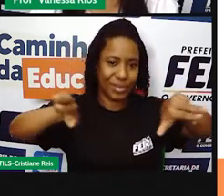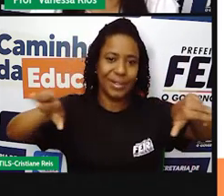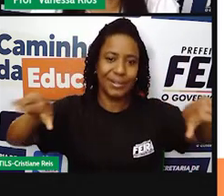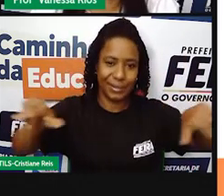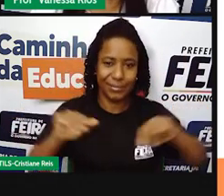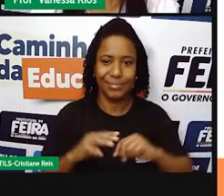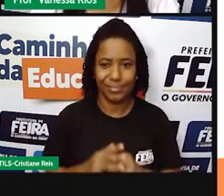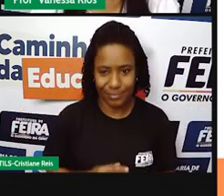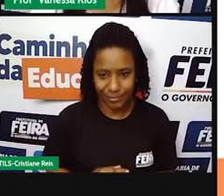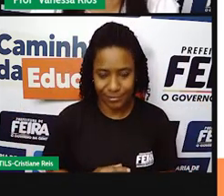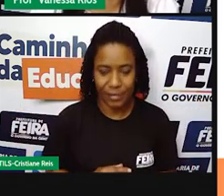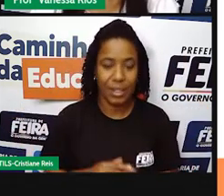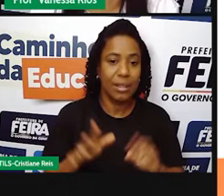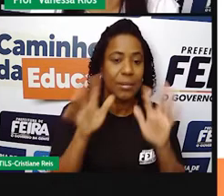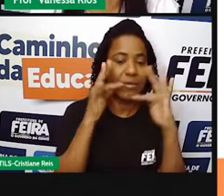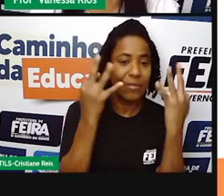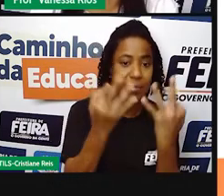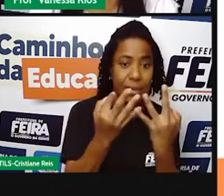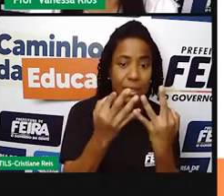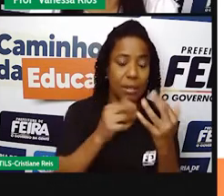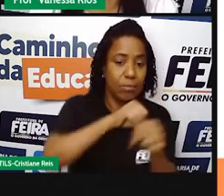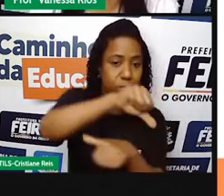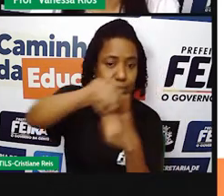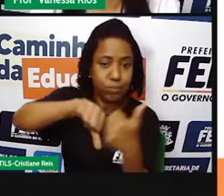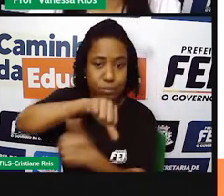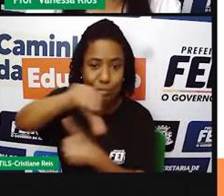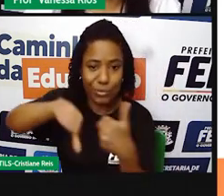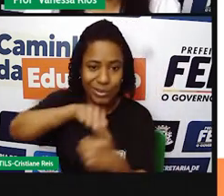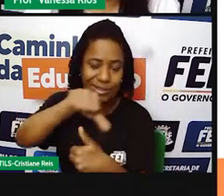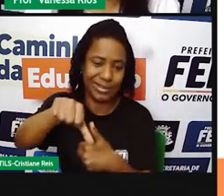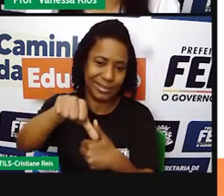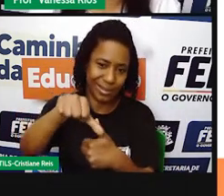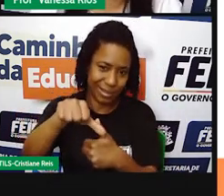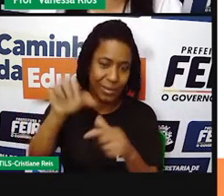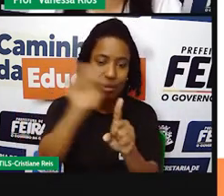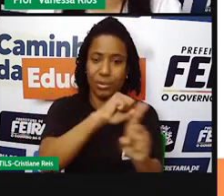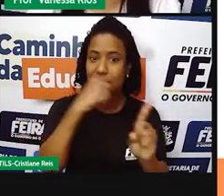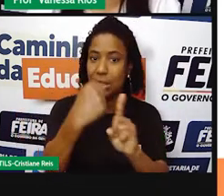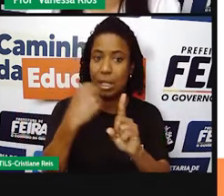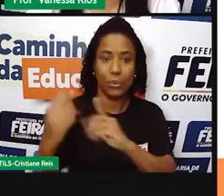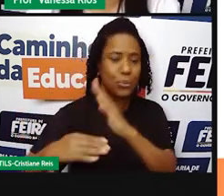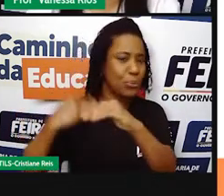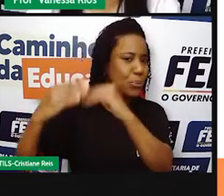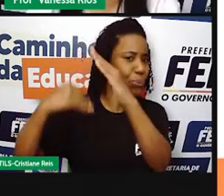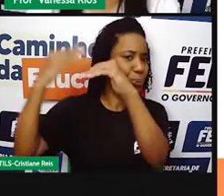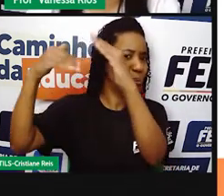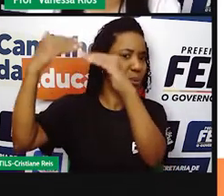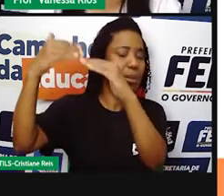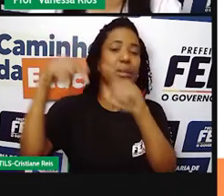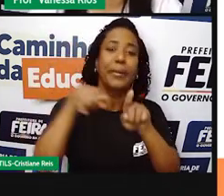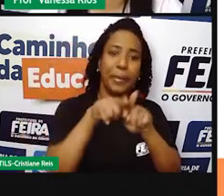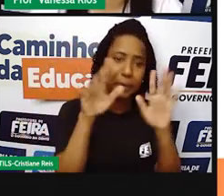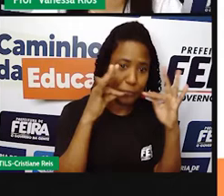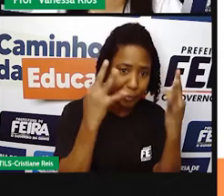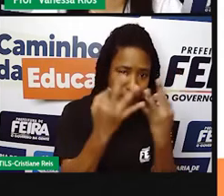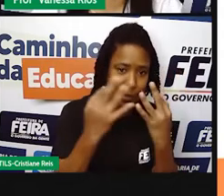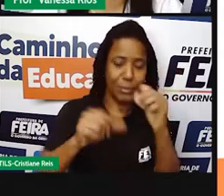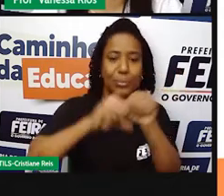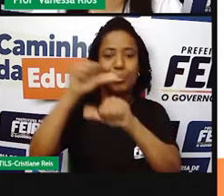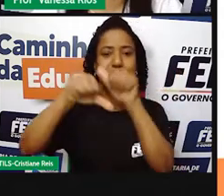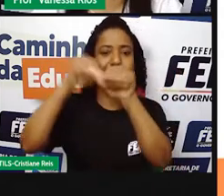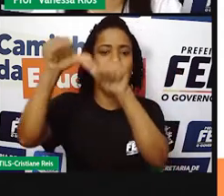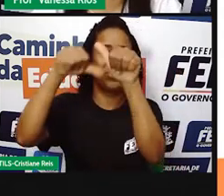alguns ajustes de acordo com o desenvolvimento das sociedades. Quando, a princípio, a função do homem era